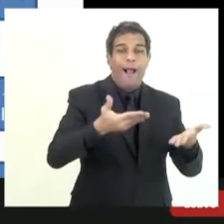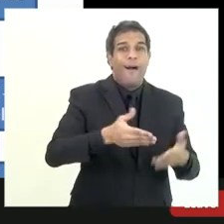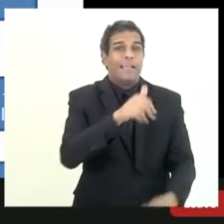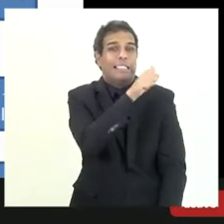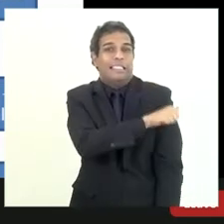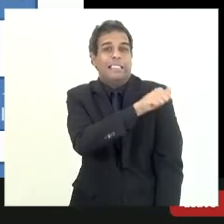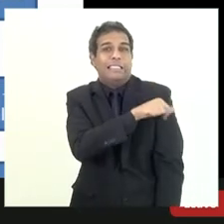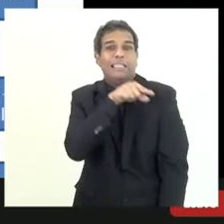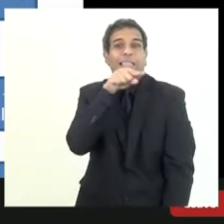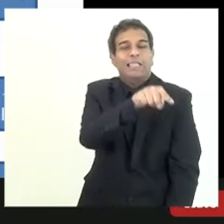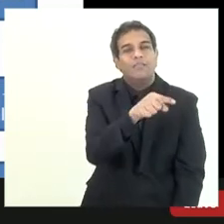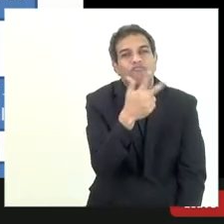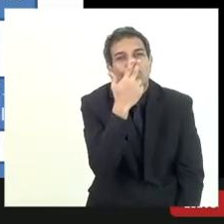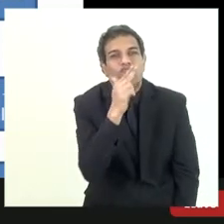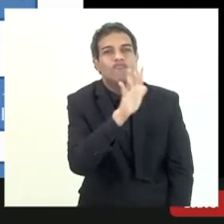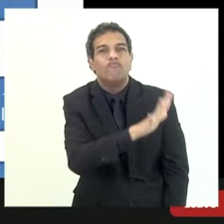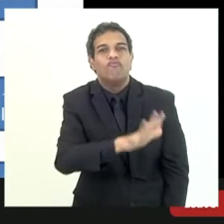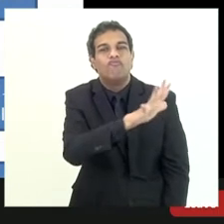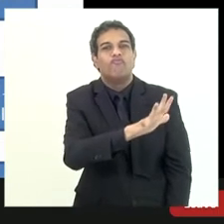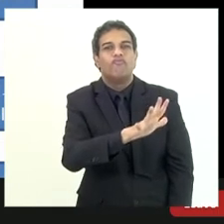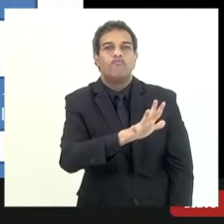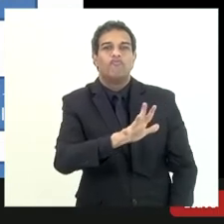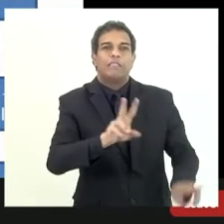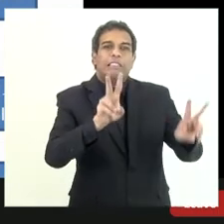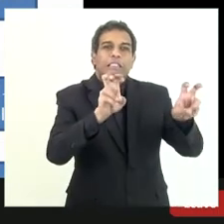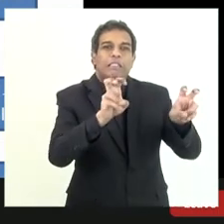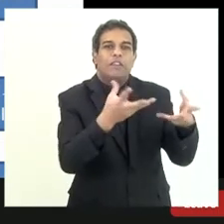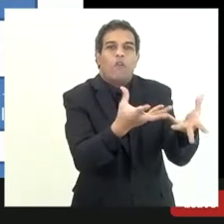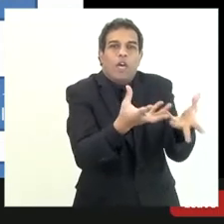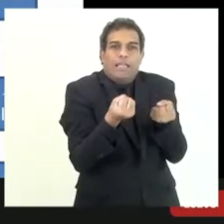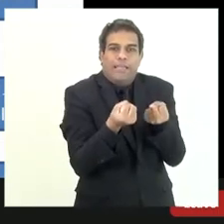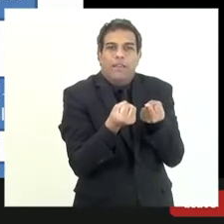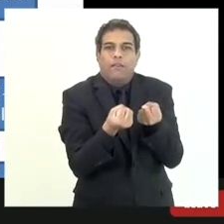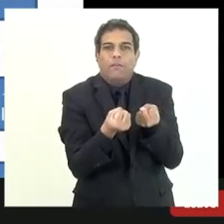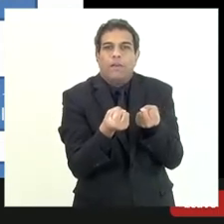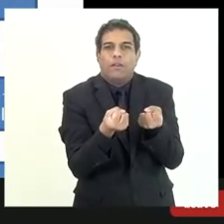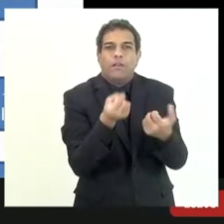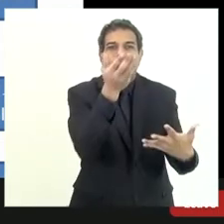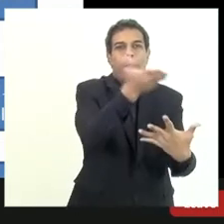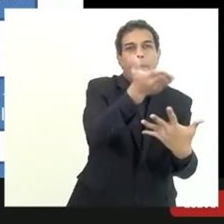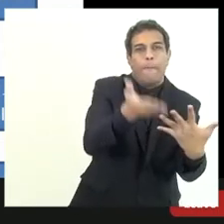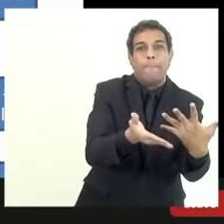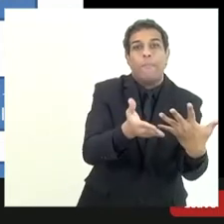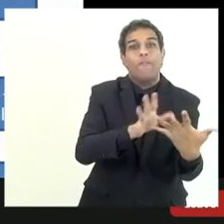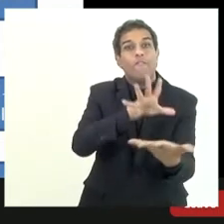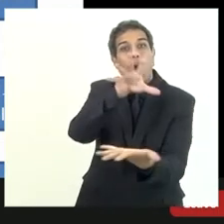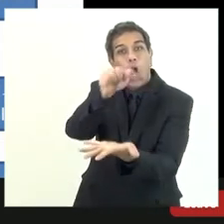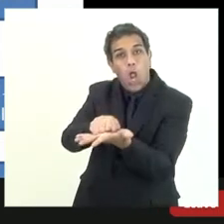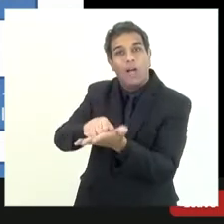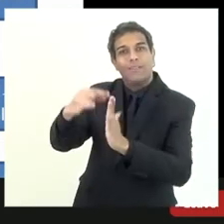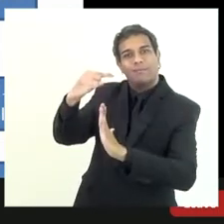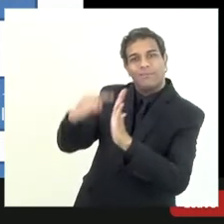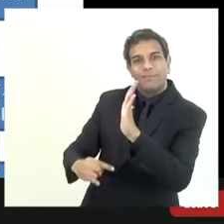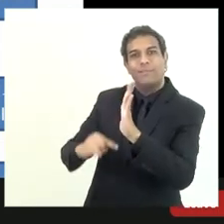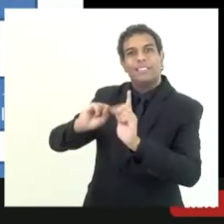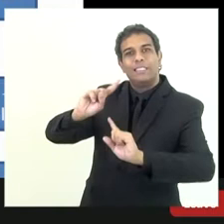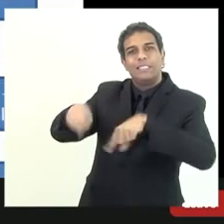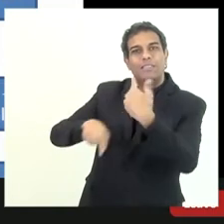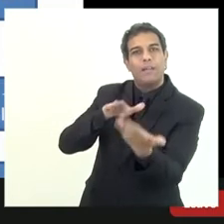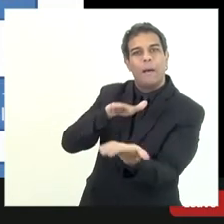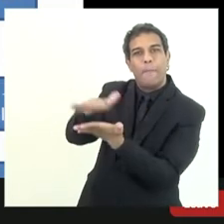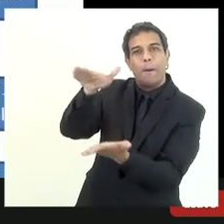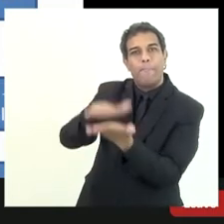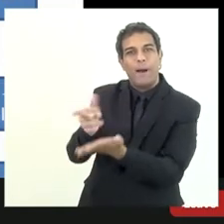que ele ainda tem uma relativa expectativa de recebimento eu vou colocar em notas explicativas quando eu publicar o meu